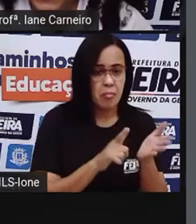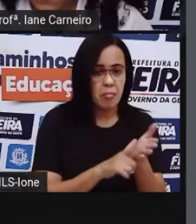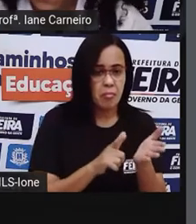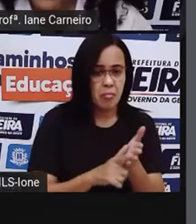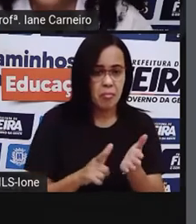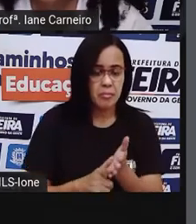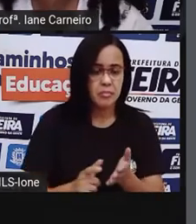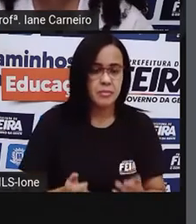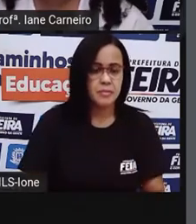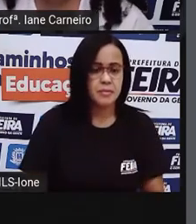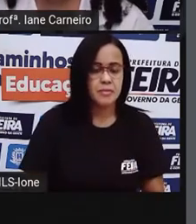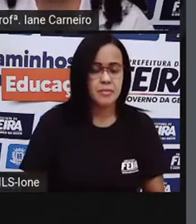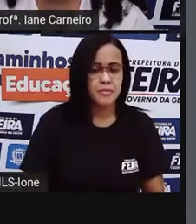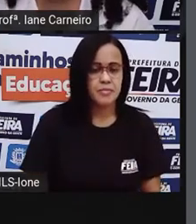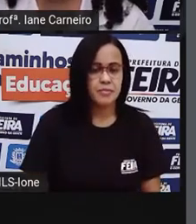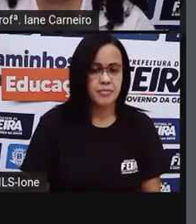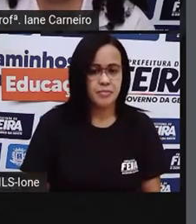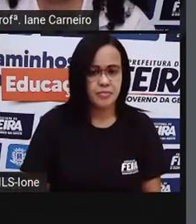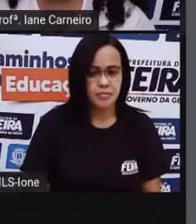convém.